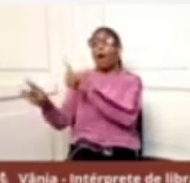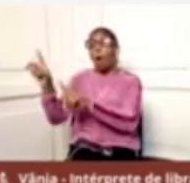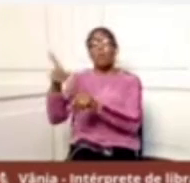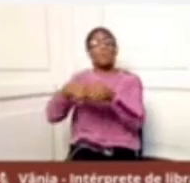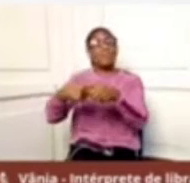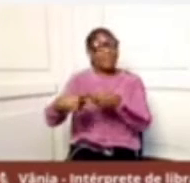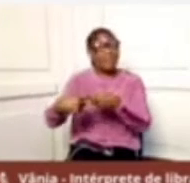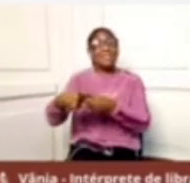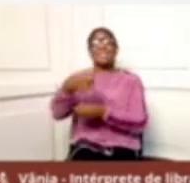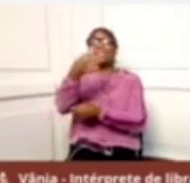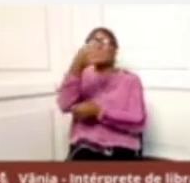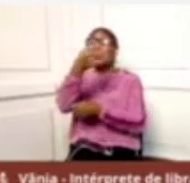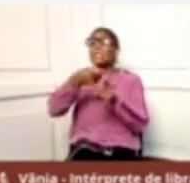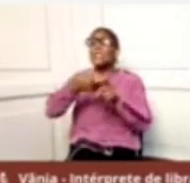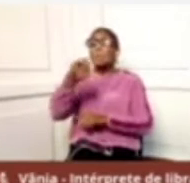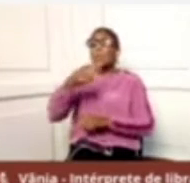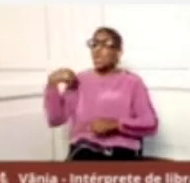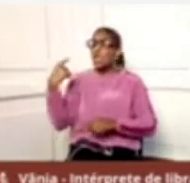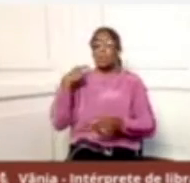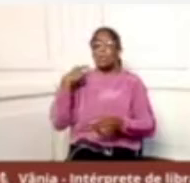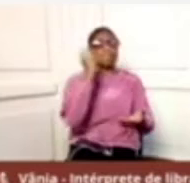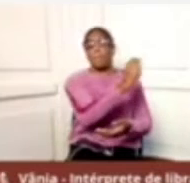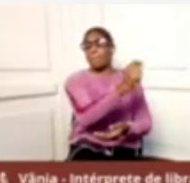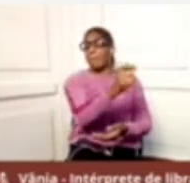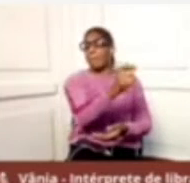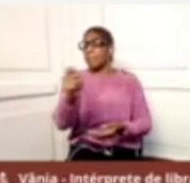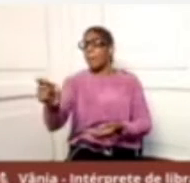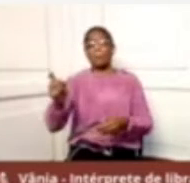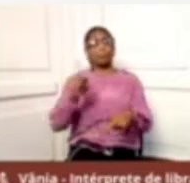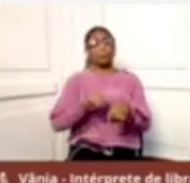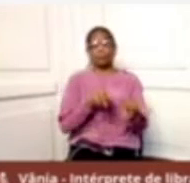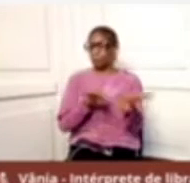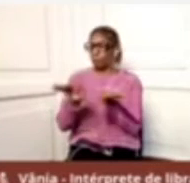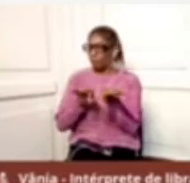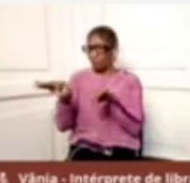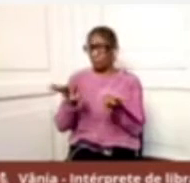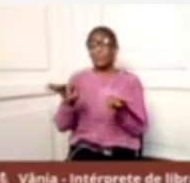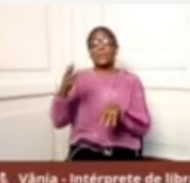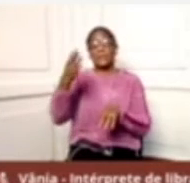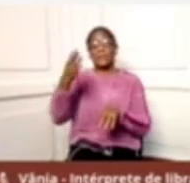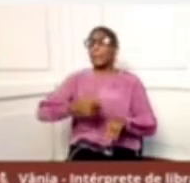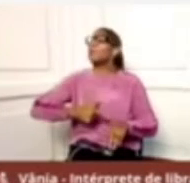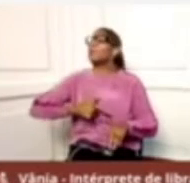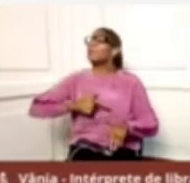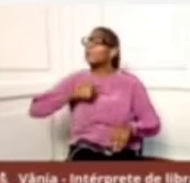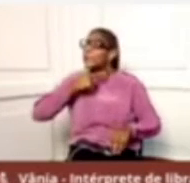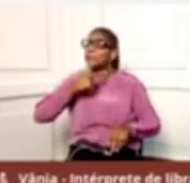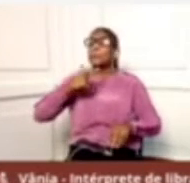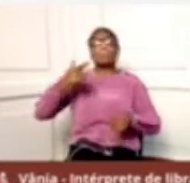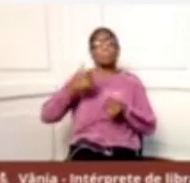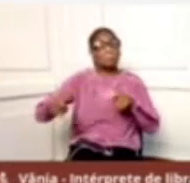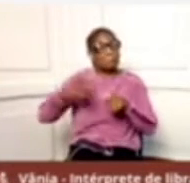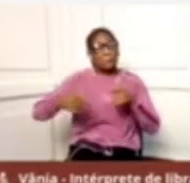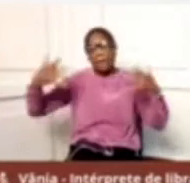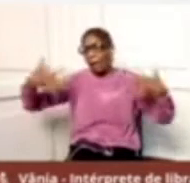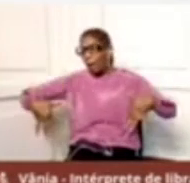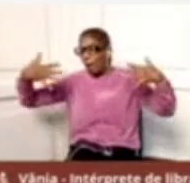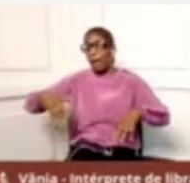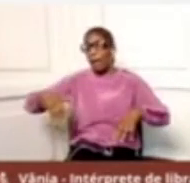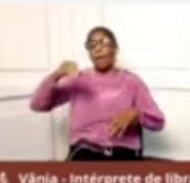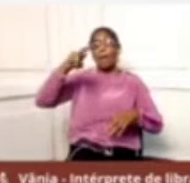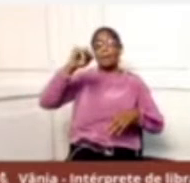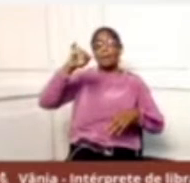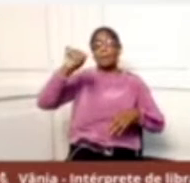Nós regularizamos esses repasses e mesmo diante da crise não deixamos de repassar nas datas corretas